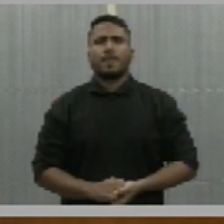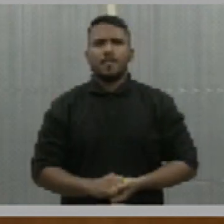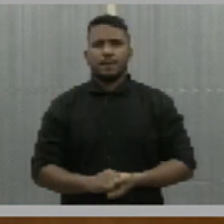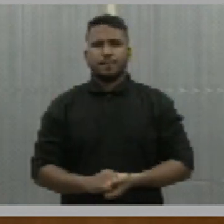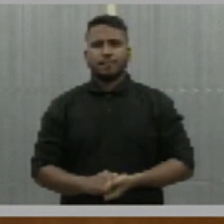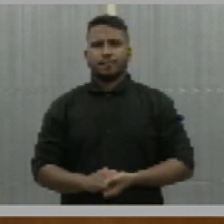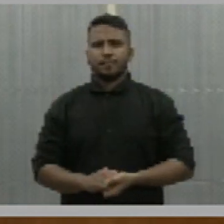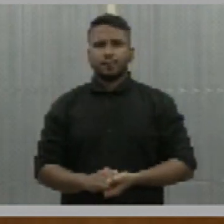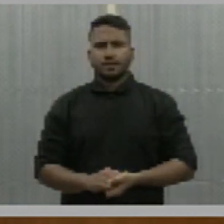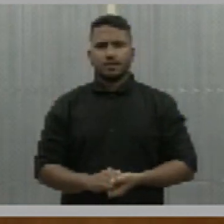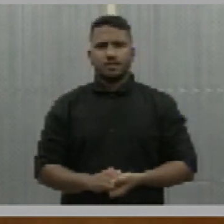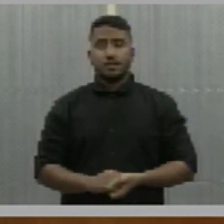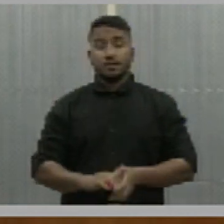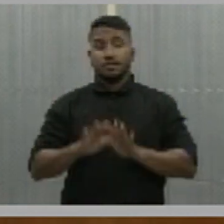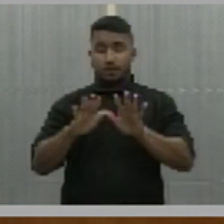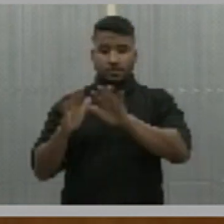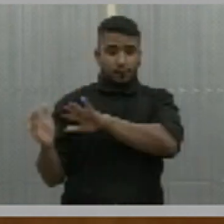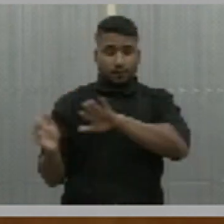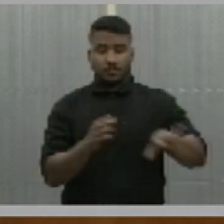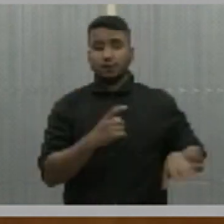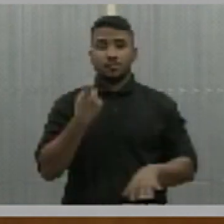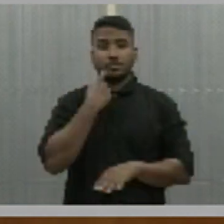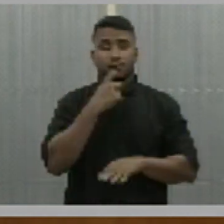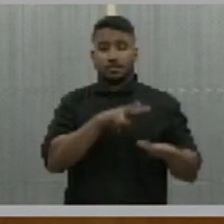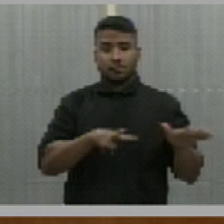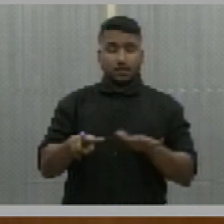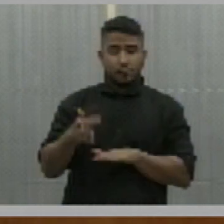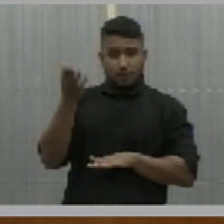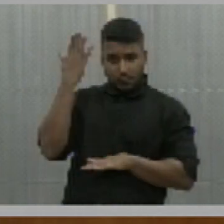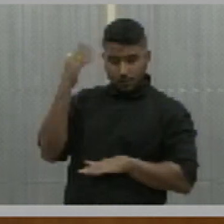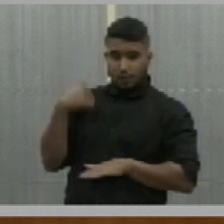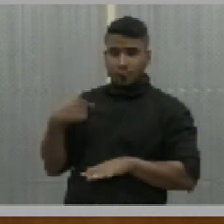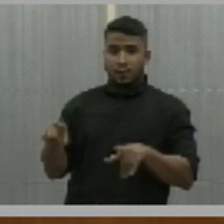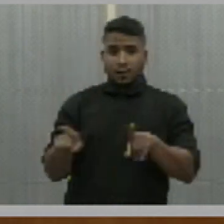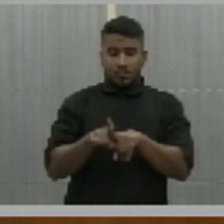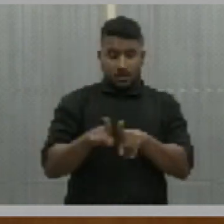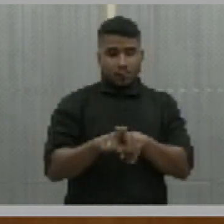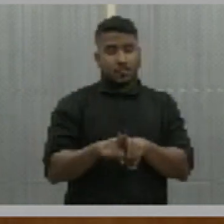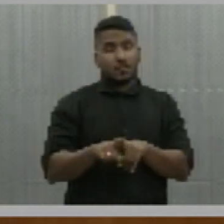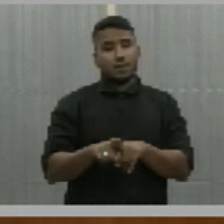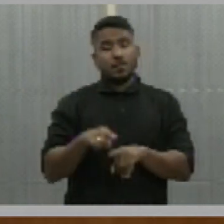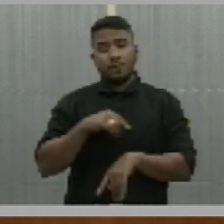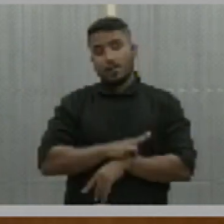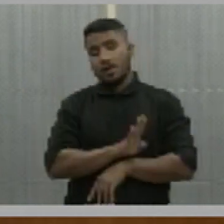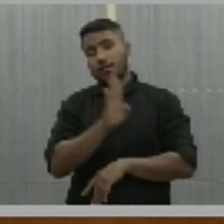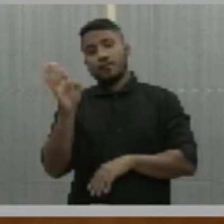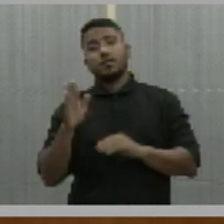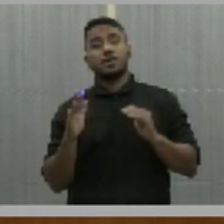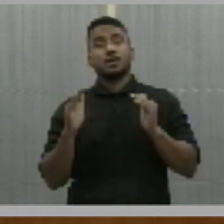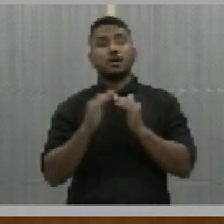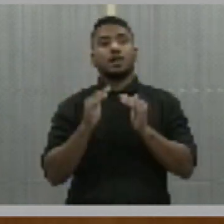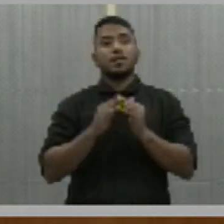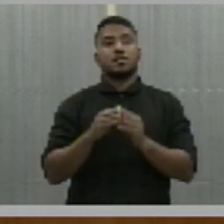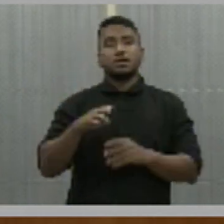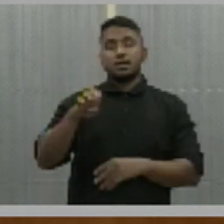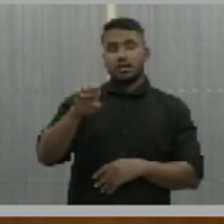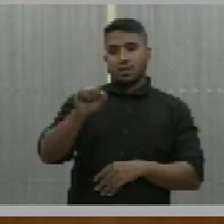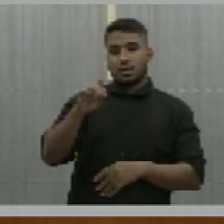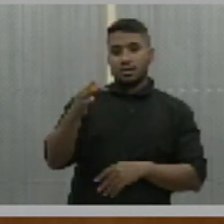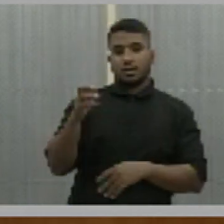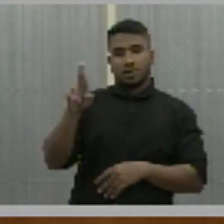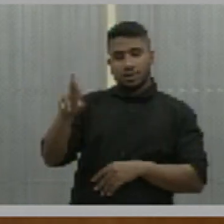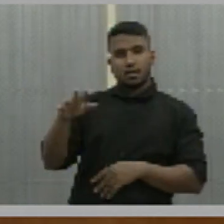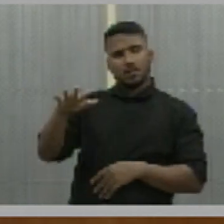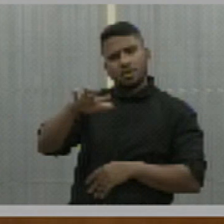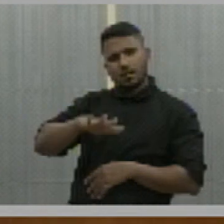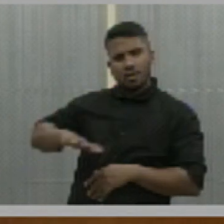na sexta-feira da semana passada, eu também acompanhei ali na Casa de Esté, que fica na